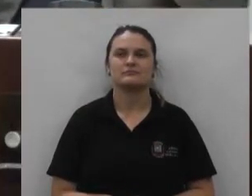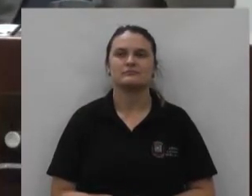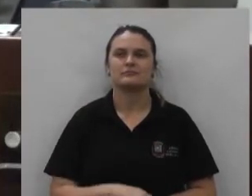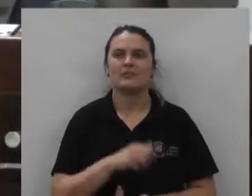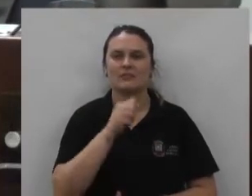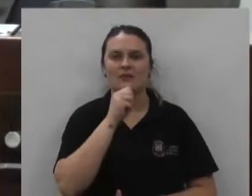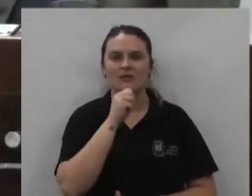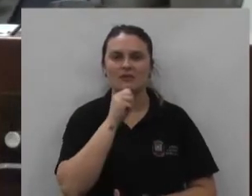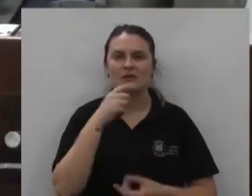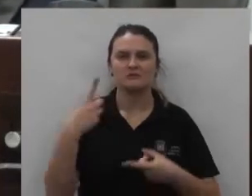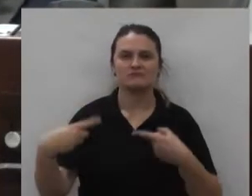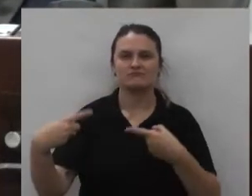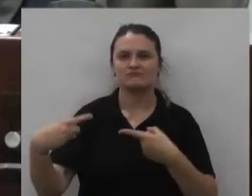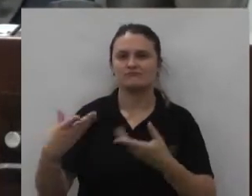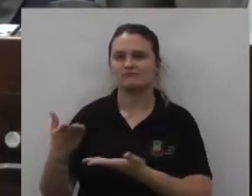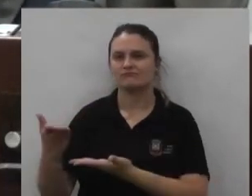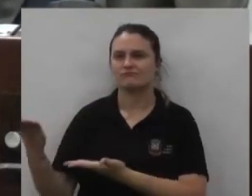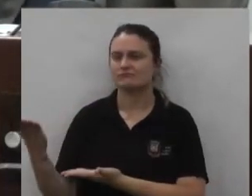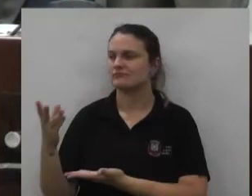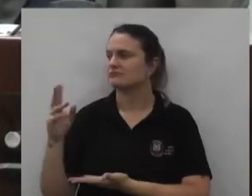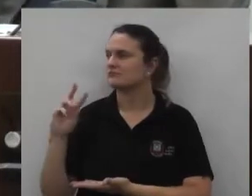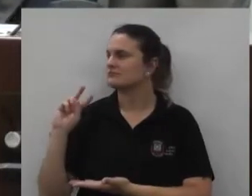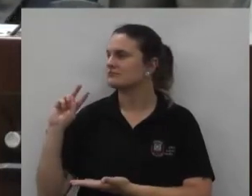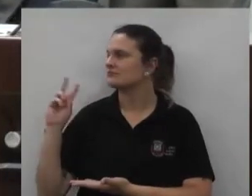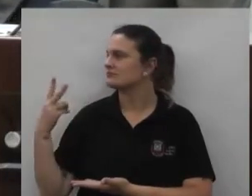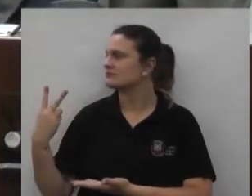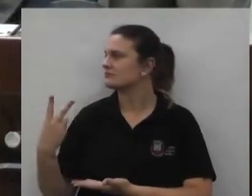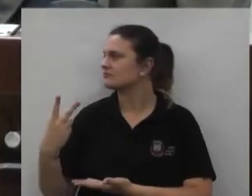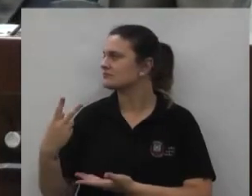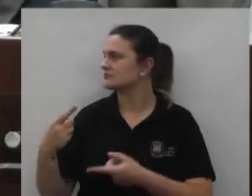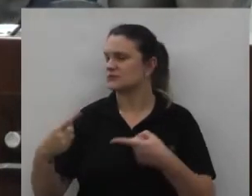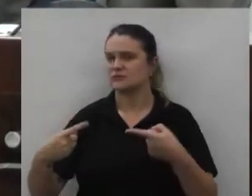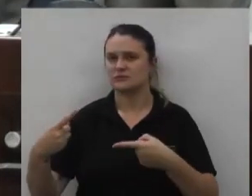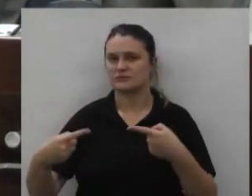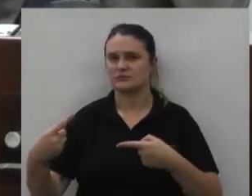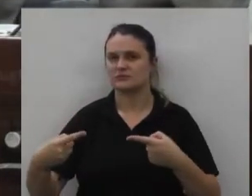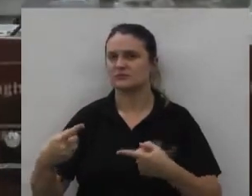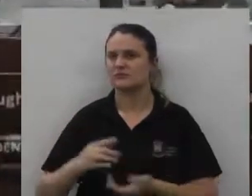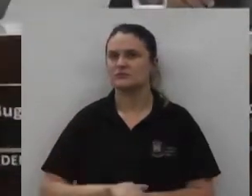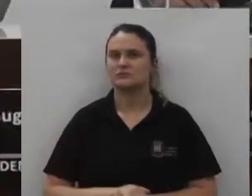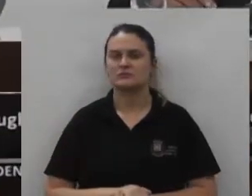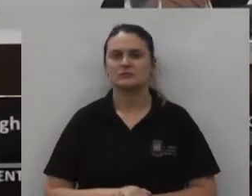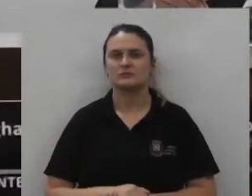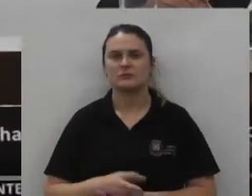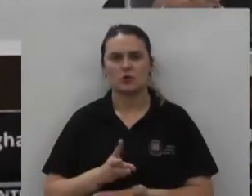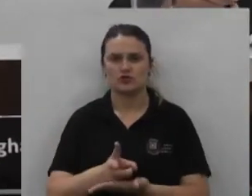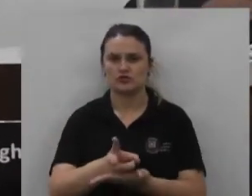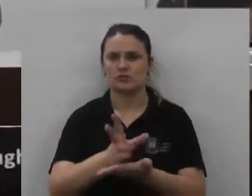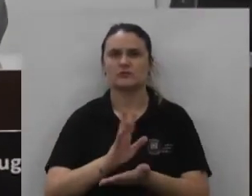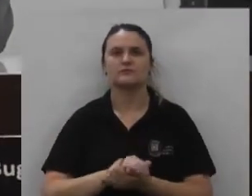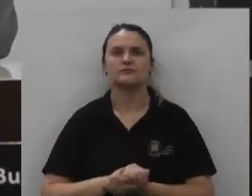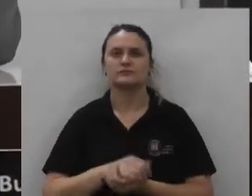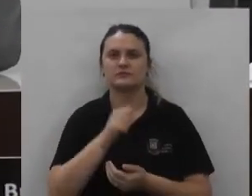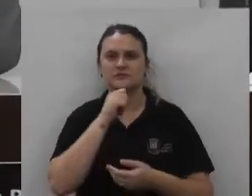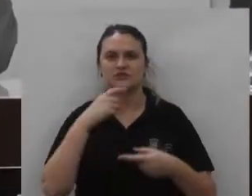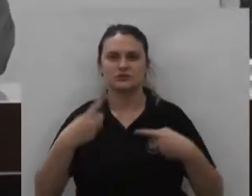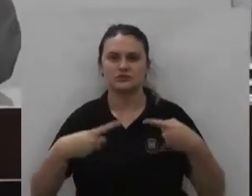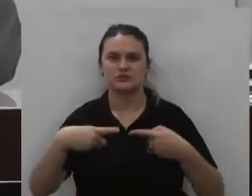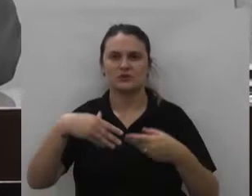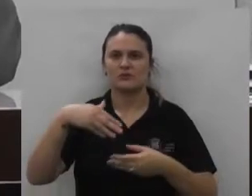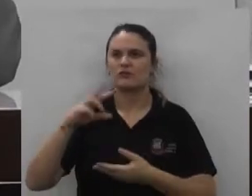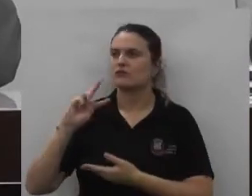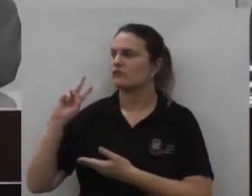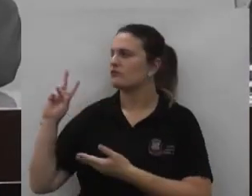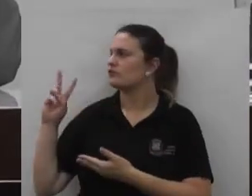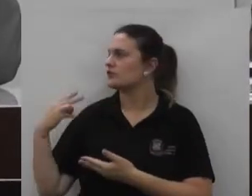ainda em discussão com a palavra na discussão então dando continuidade em discussão senhores